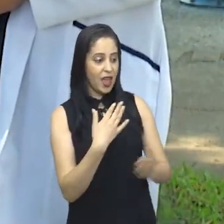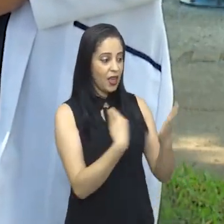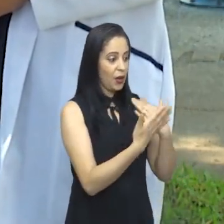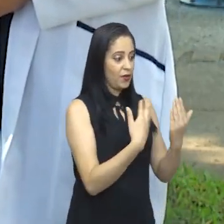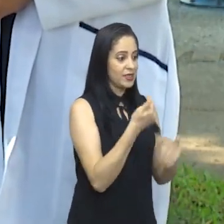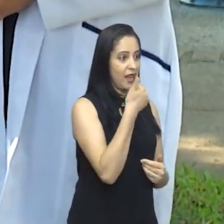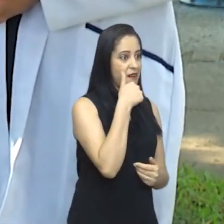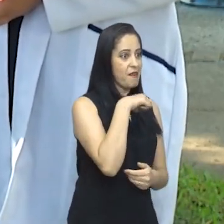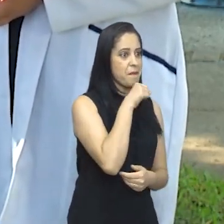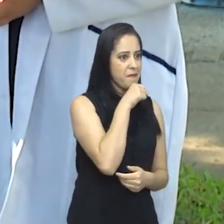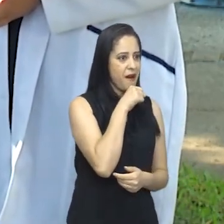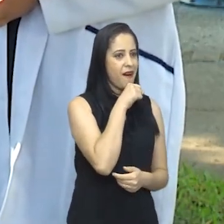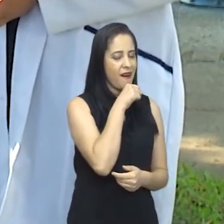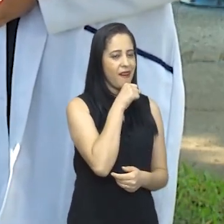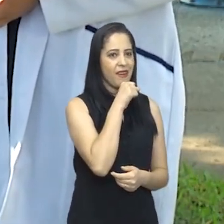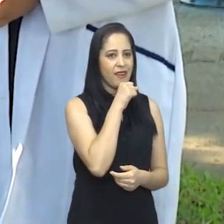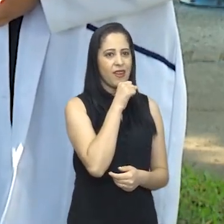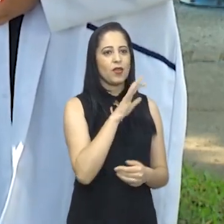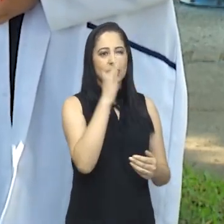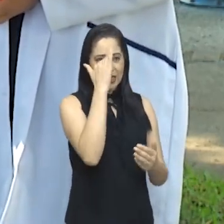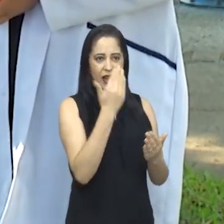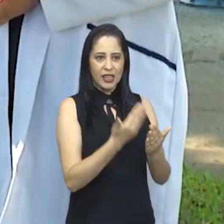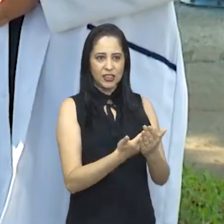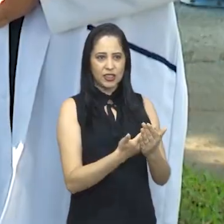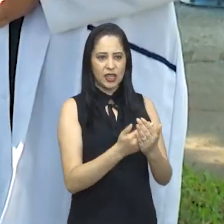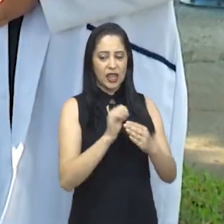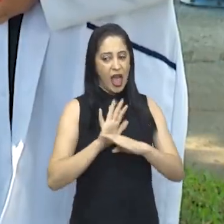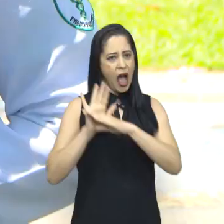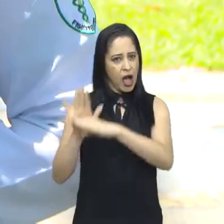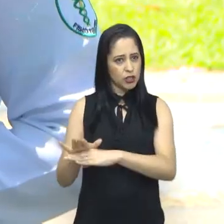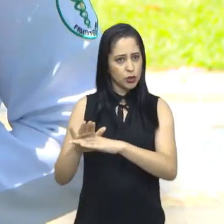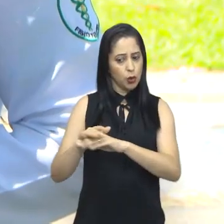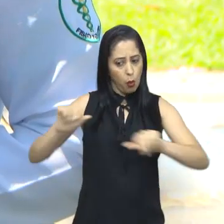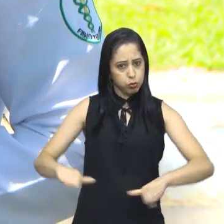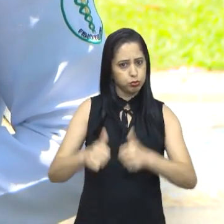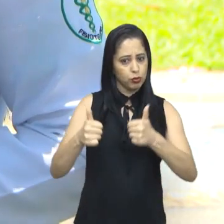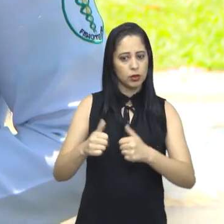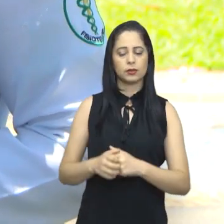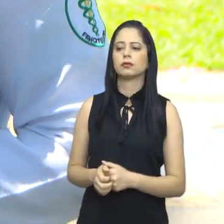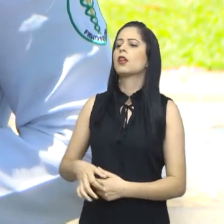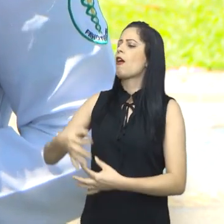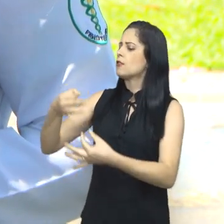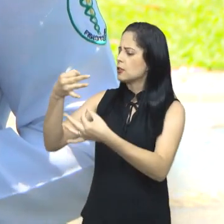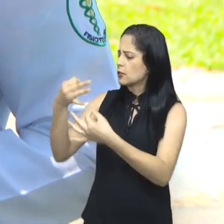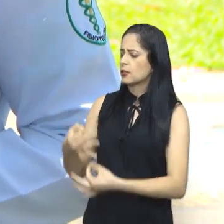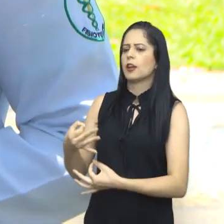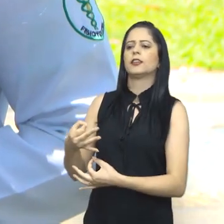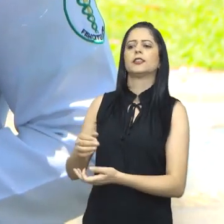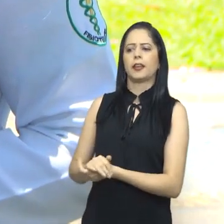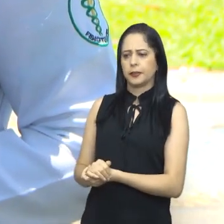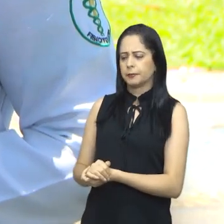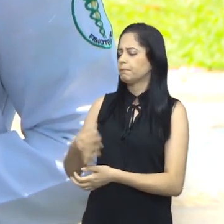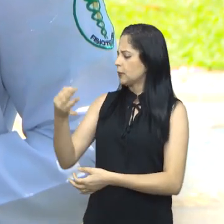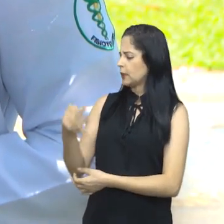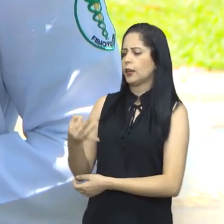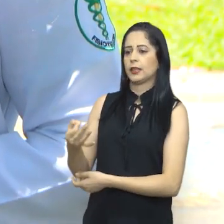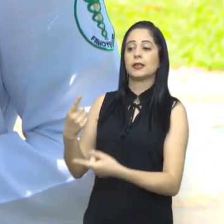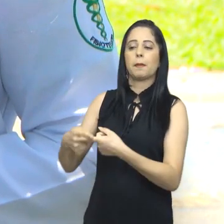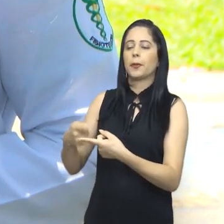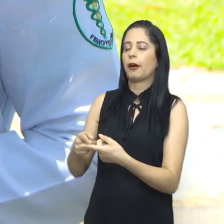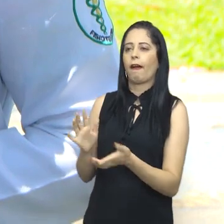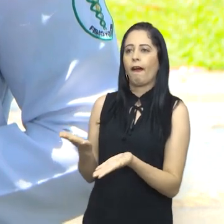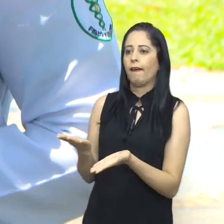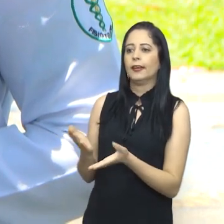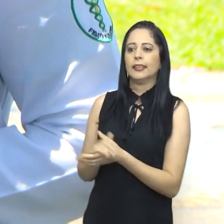E esse atendimento humanizado, você acredita que contribuiu com o tratamento das duas? Com certeza. Fez toda a diferença? Fez toda a diferença.